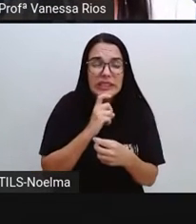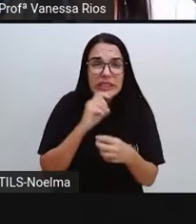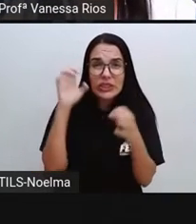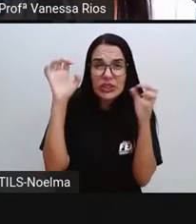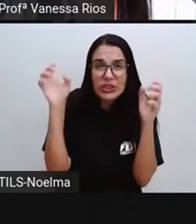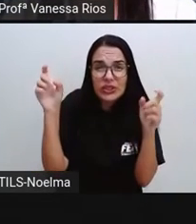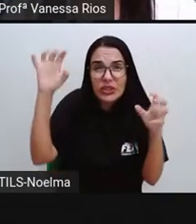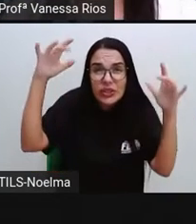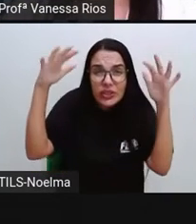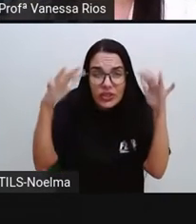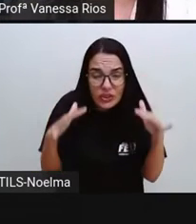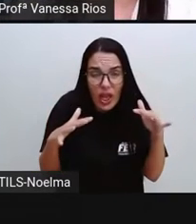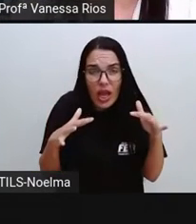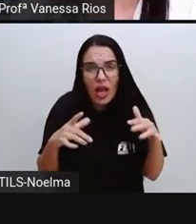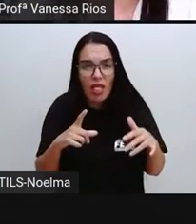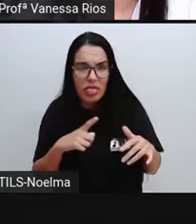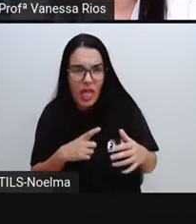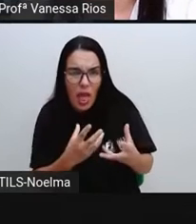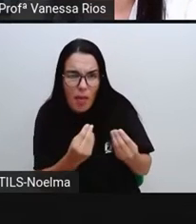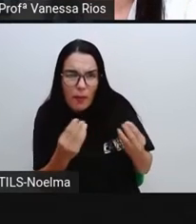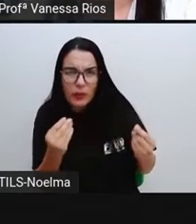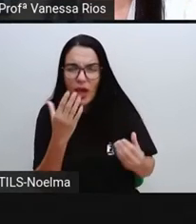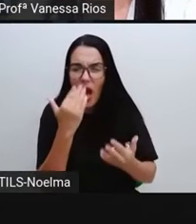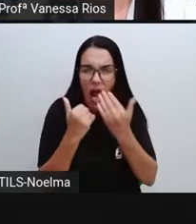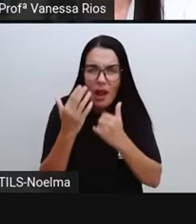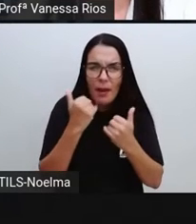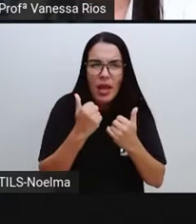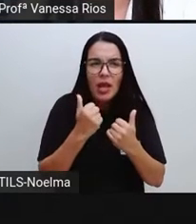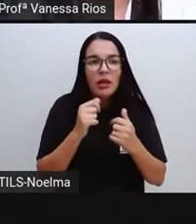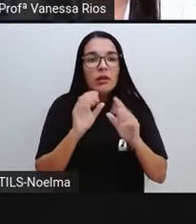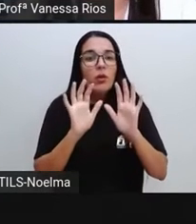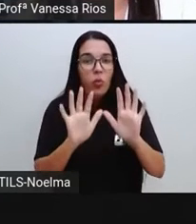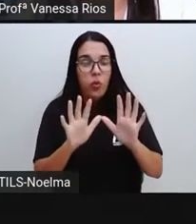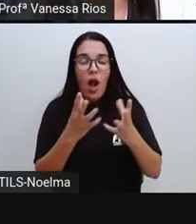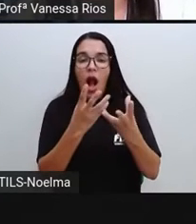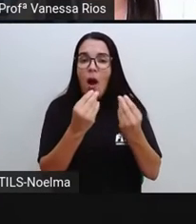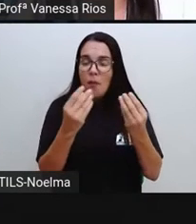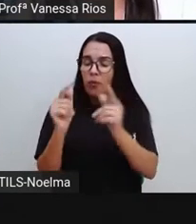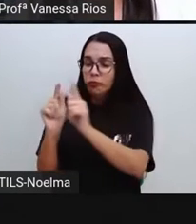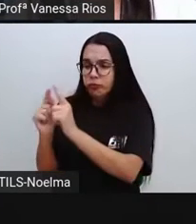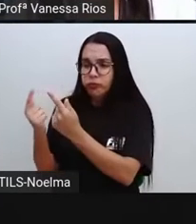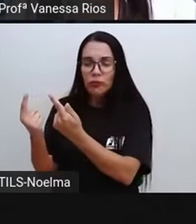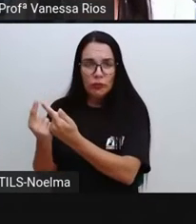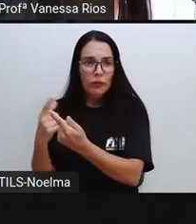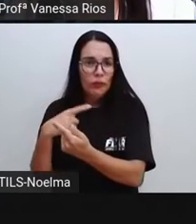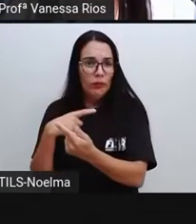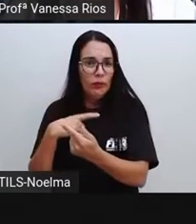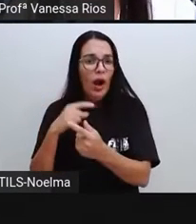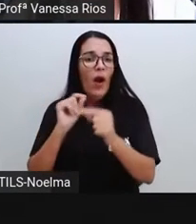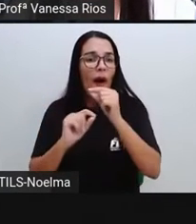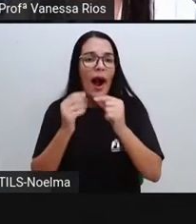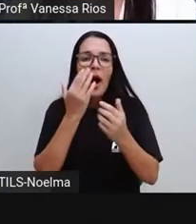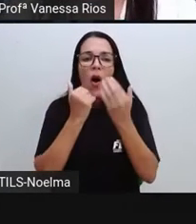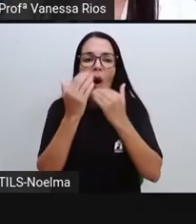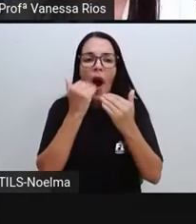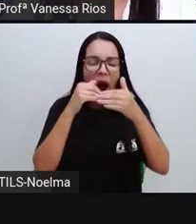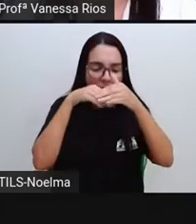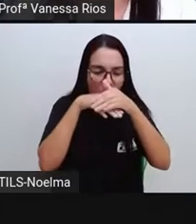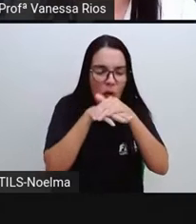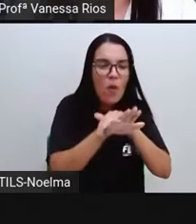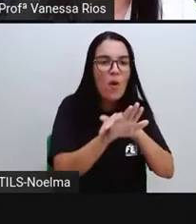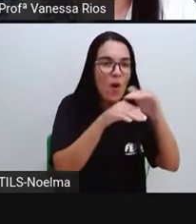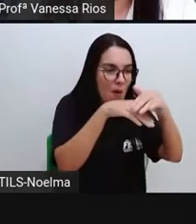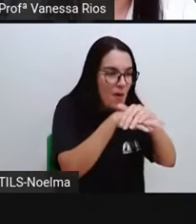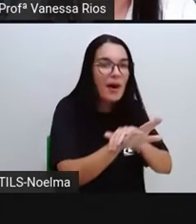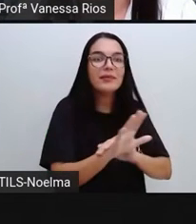interferisse na quantidade de alimentos, muitos grupos tinham ali alimentos armazenados por conta de ter essa